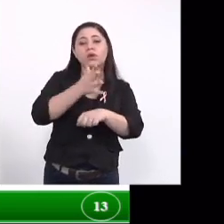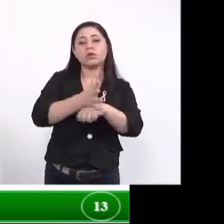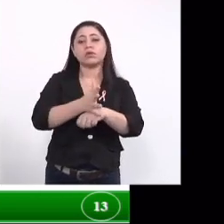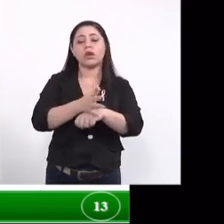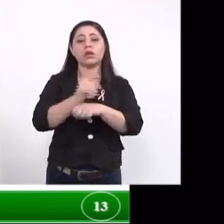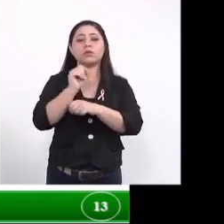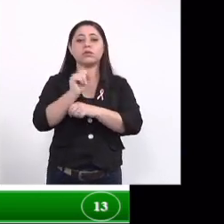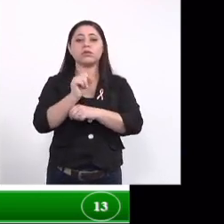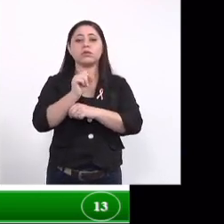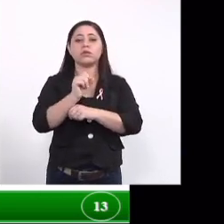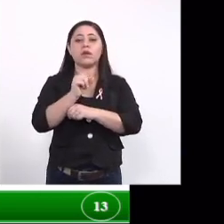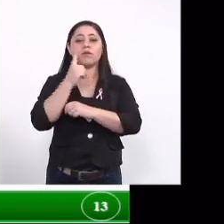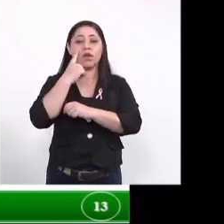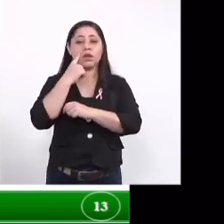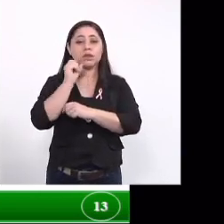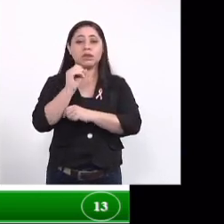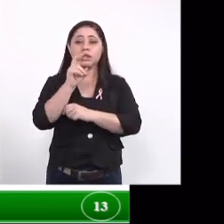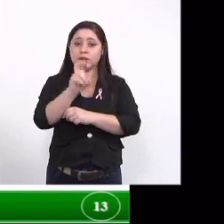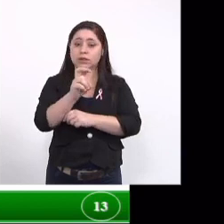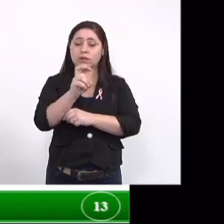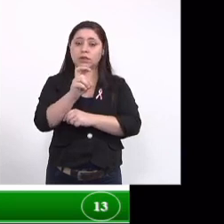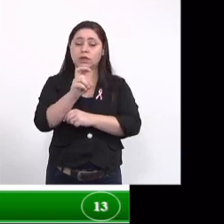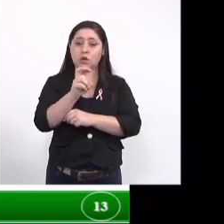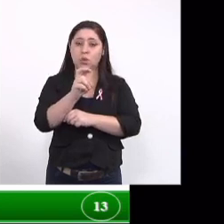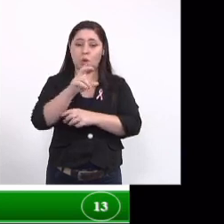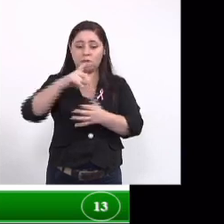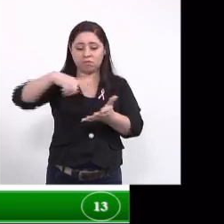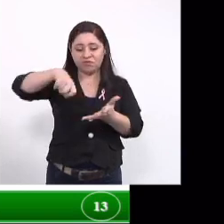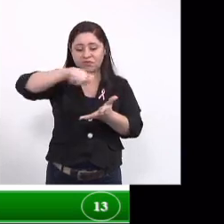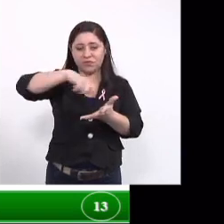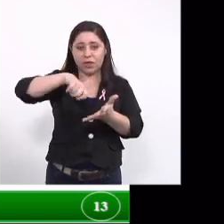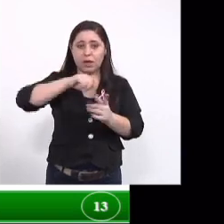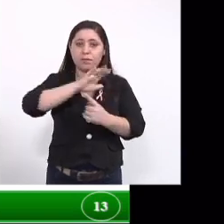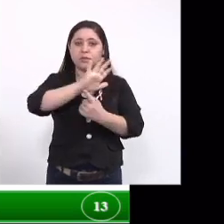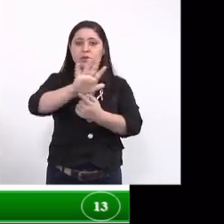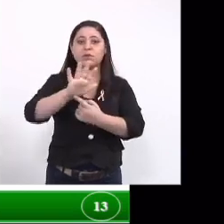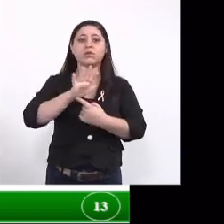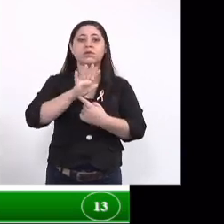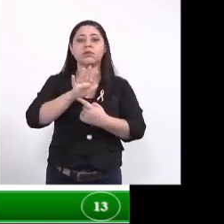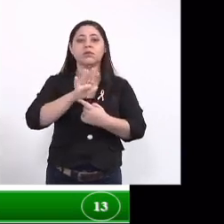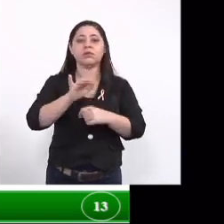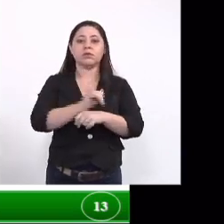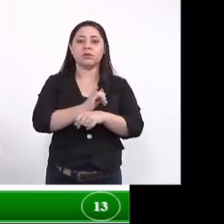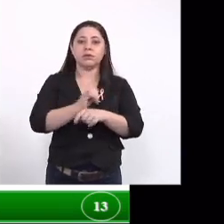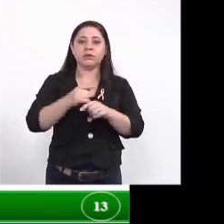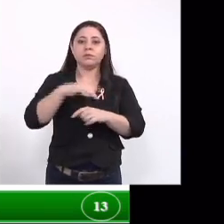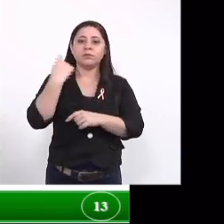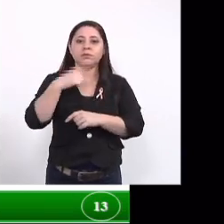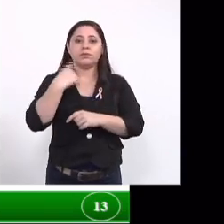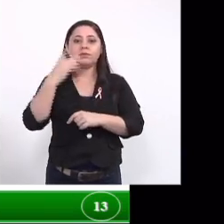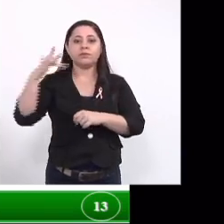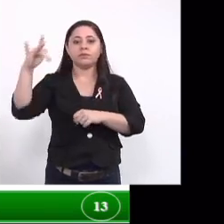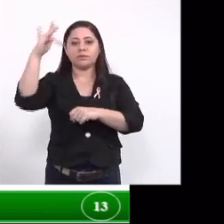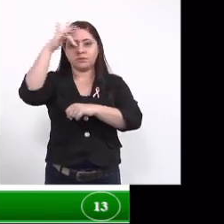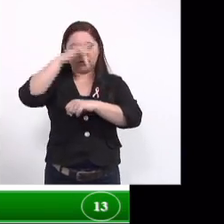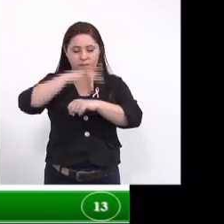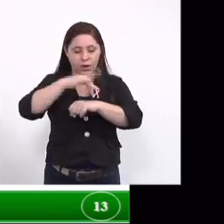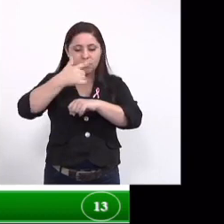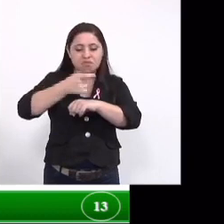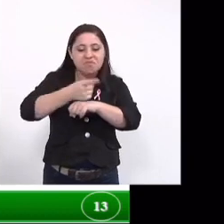se realmente esses cinco princípios ativos apresentavam atividade para as larvas do mosquito do Aedes